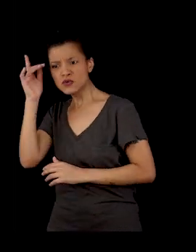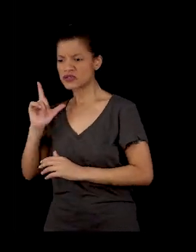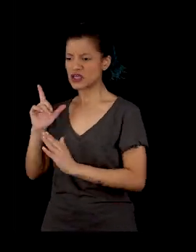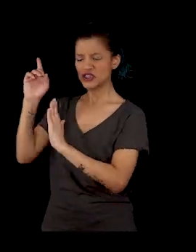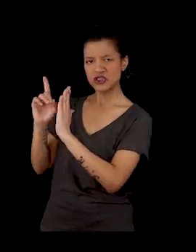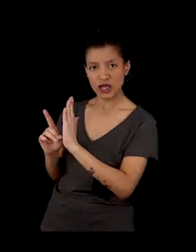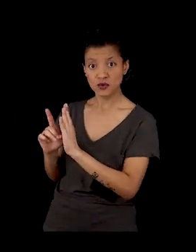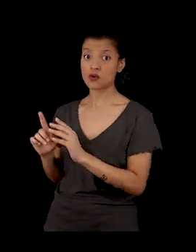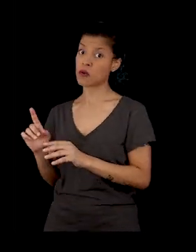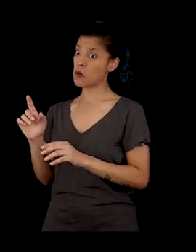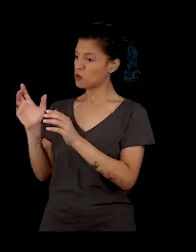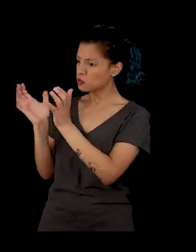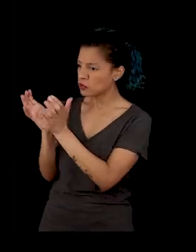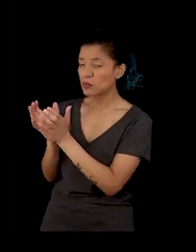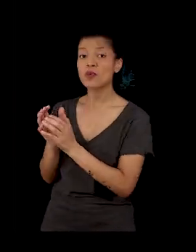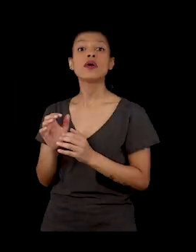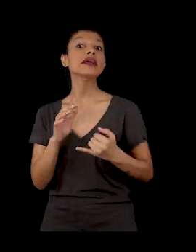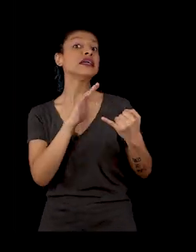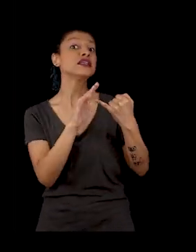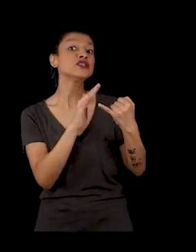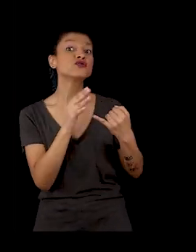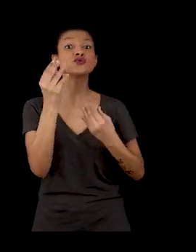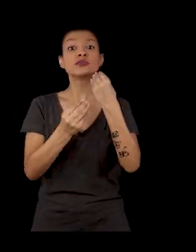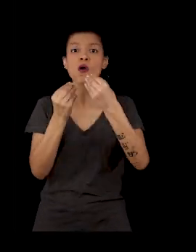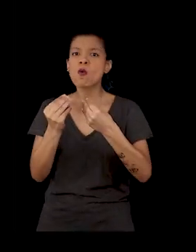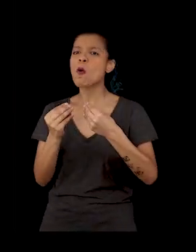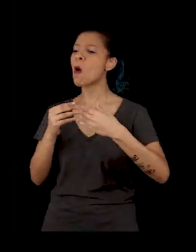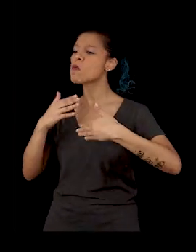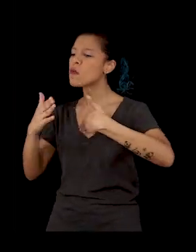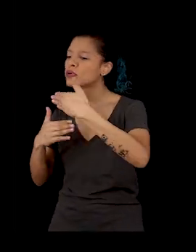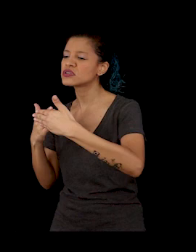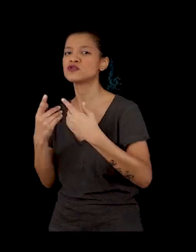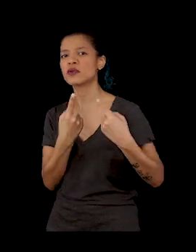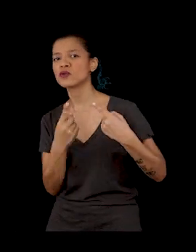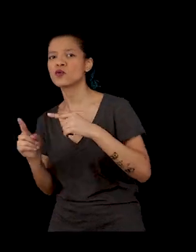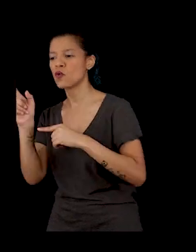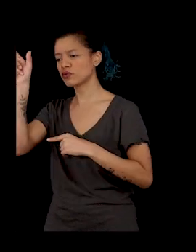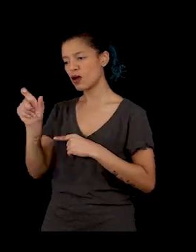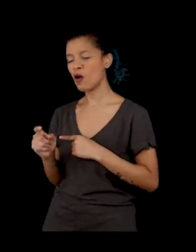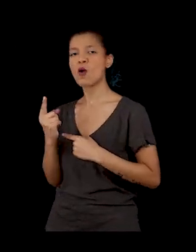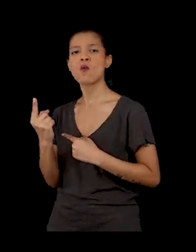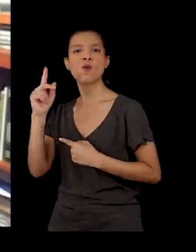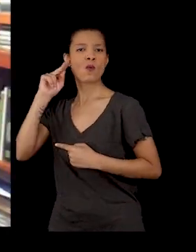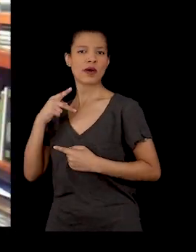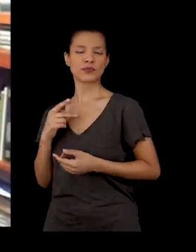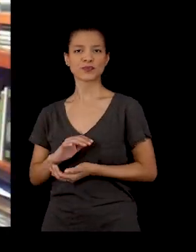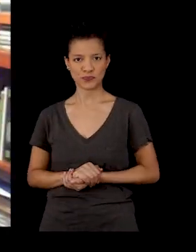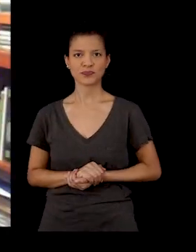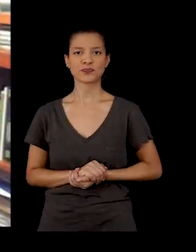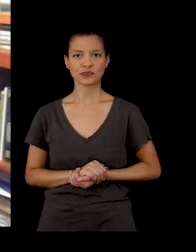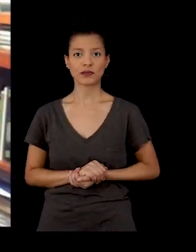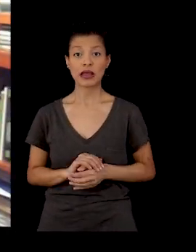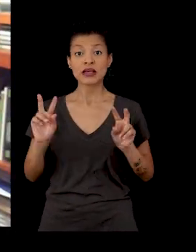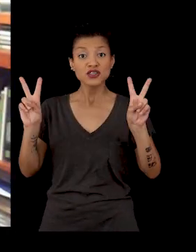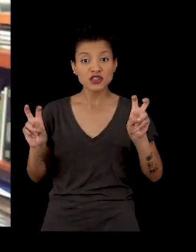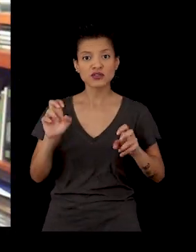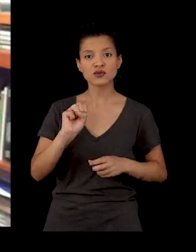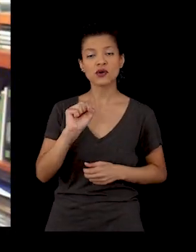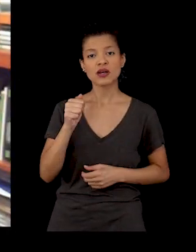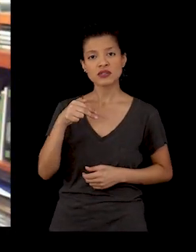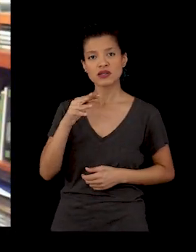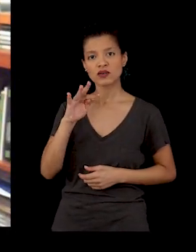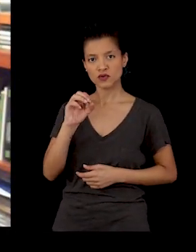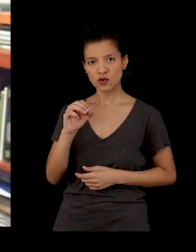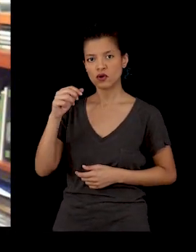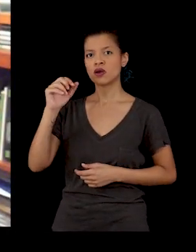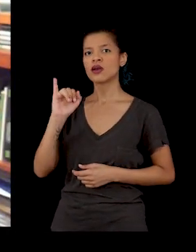grupos, instituições, procederem deste modo contra uma criatura humana. O Santo Inquérito foi uma peça